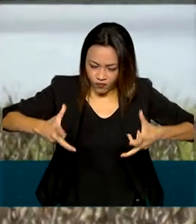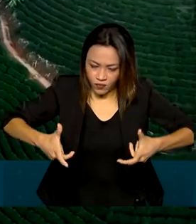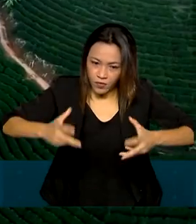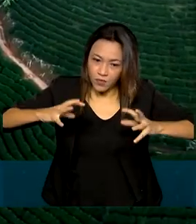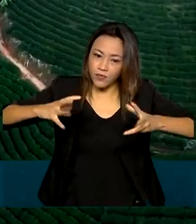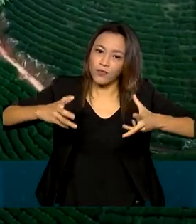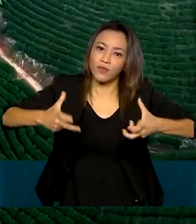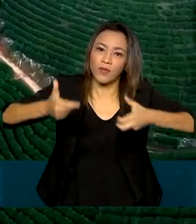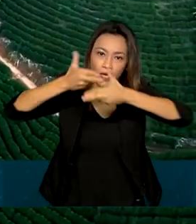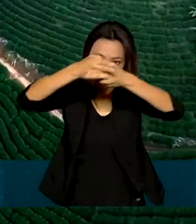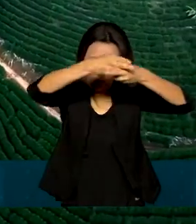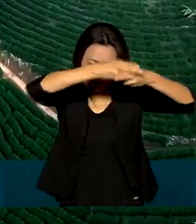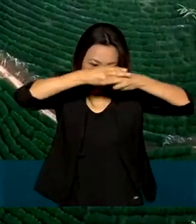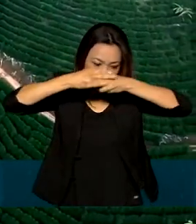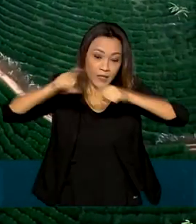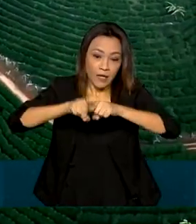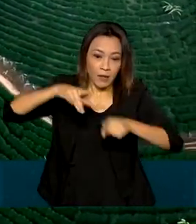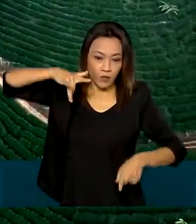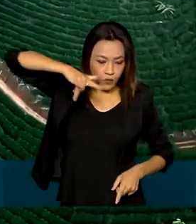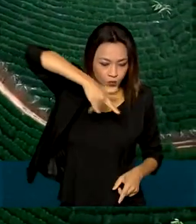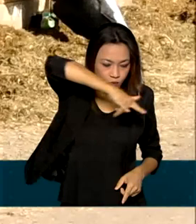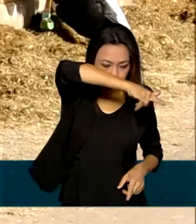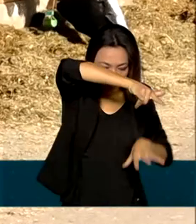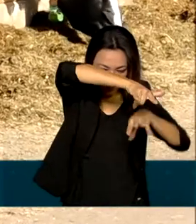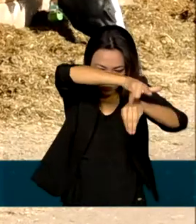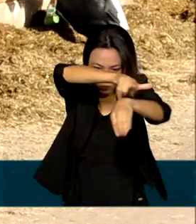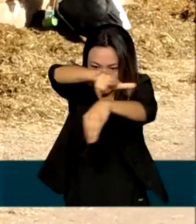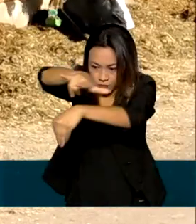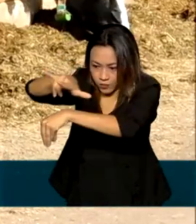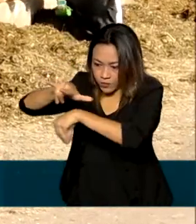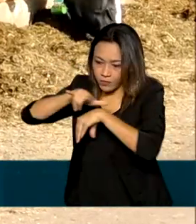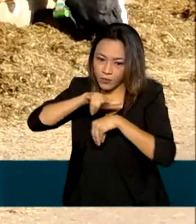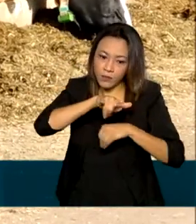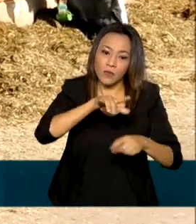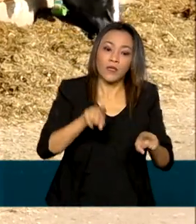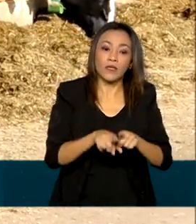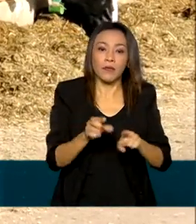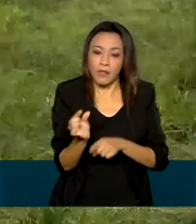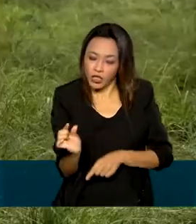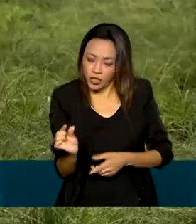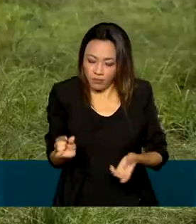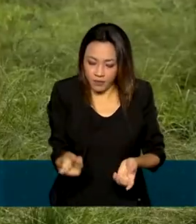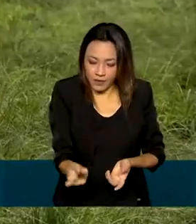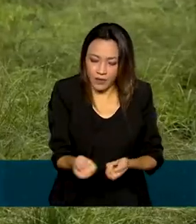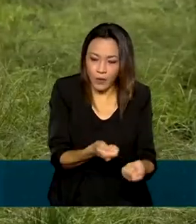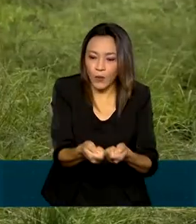satélite. Drones capazes de examinar o solo e chips que monitoram o rebanho.